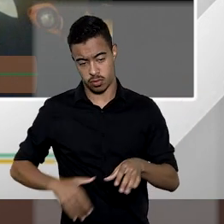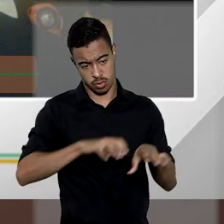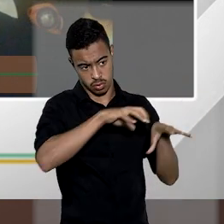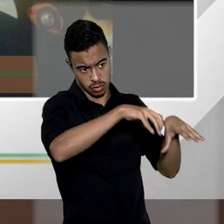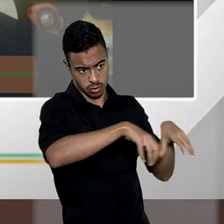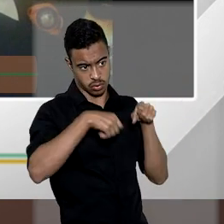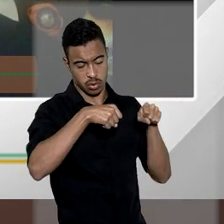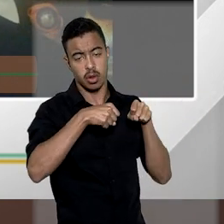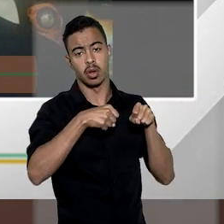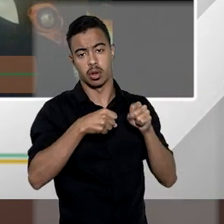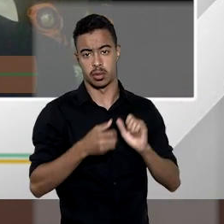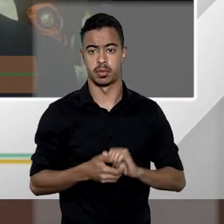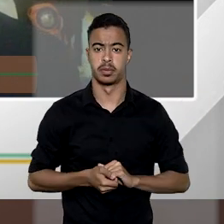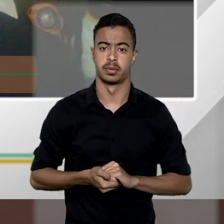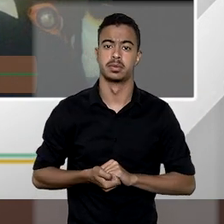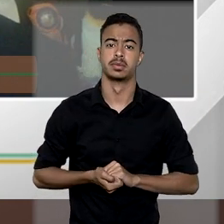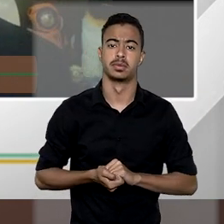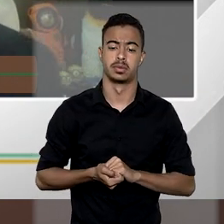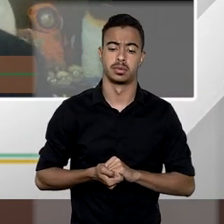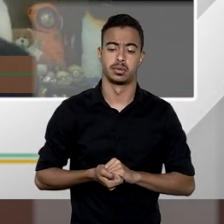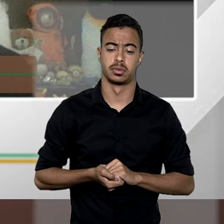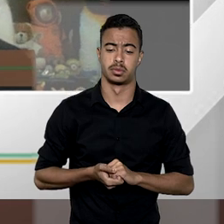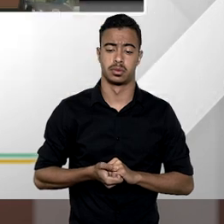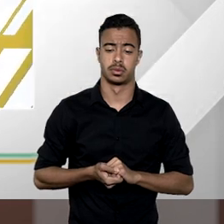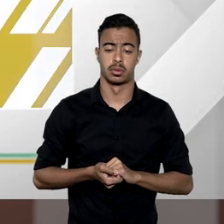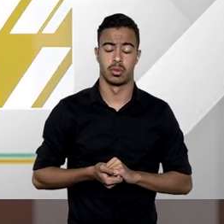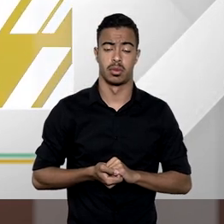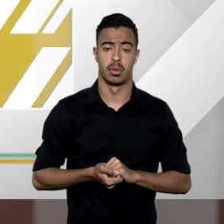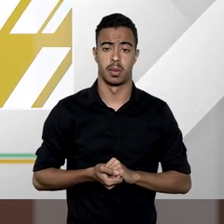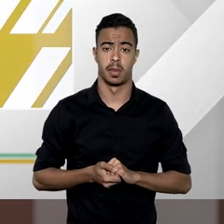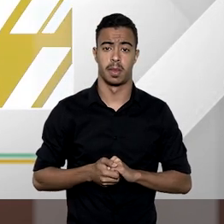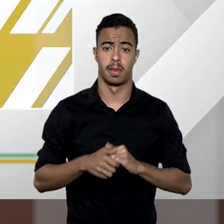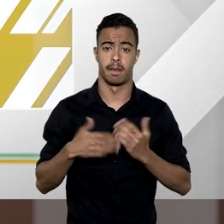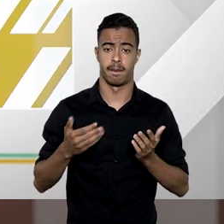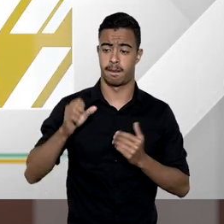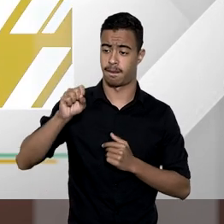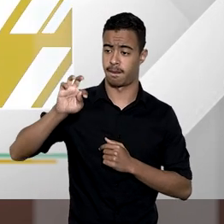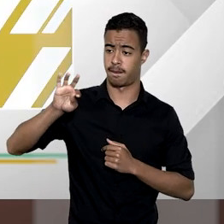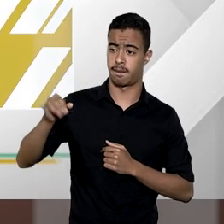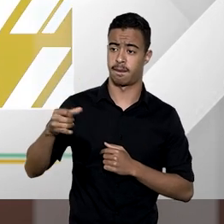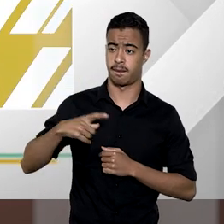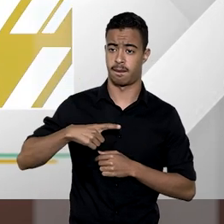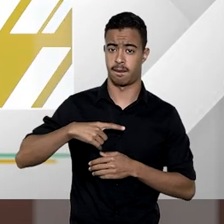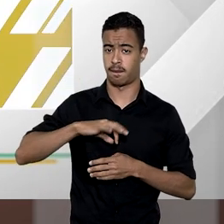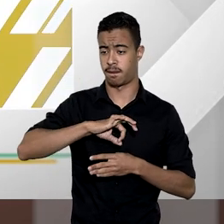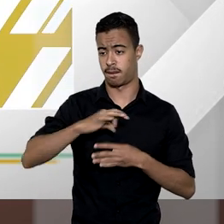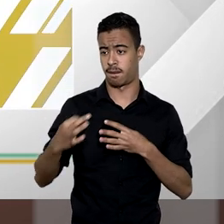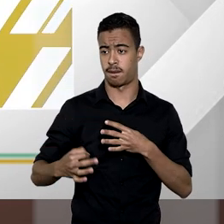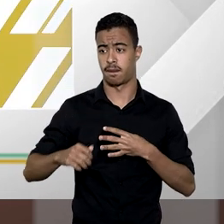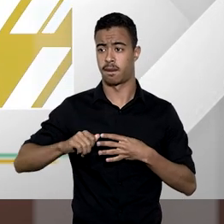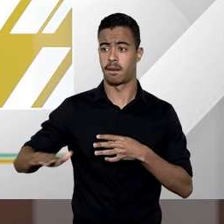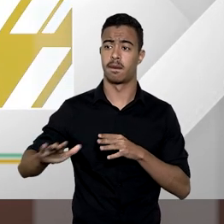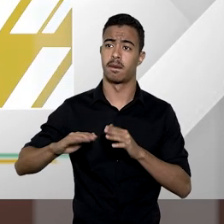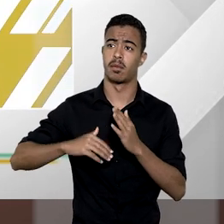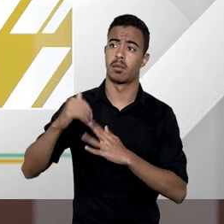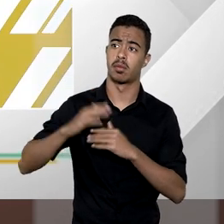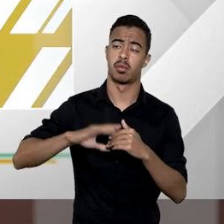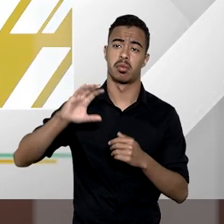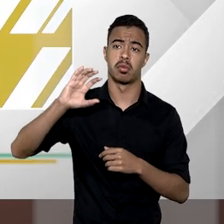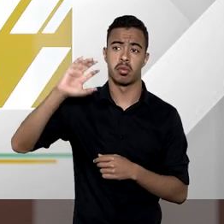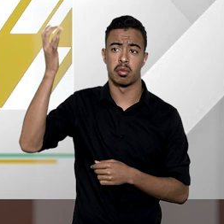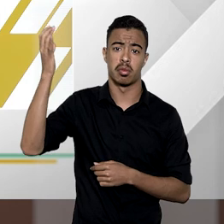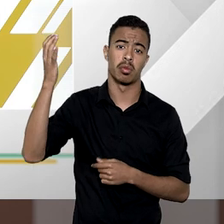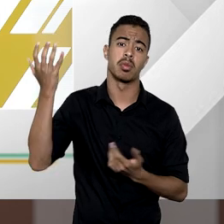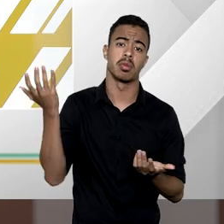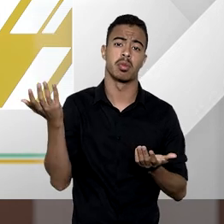deva reverter a indenização depositada e o STJ tem jurisprudência sobre eventual